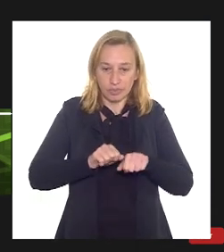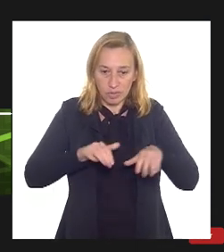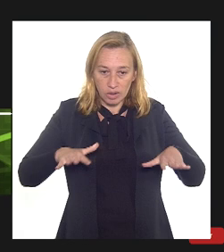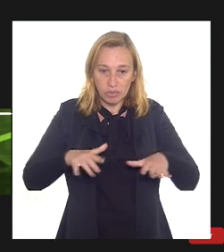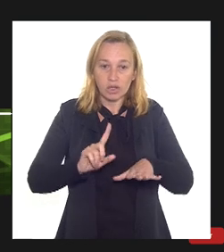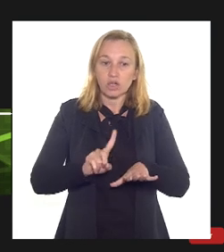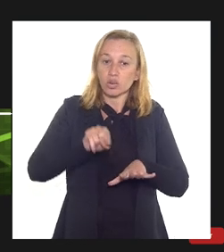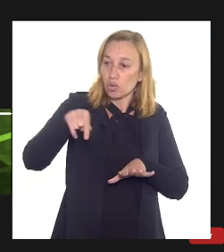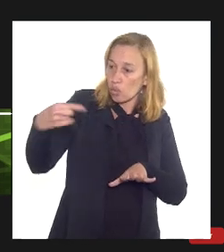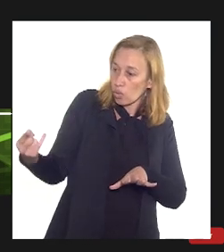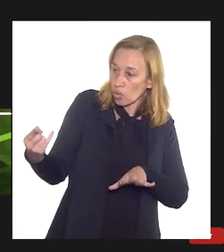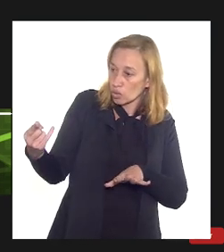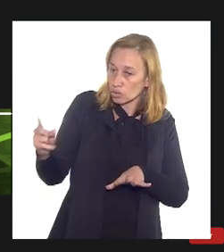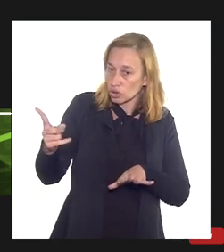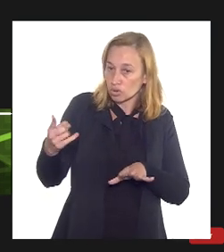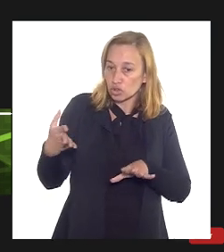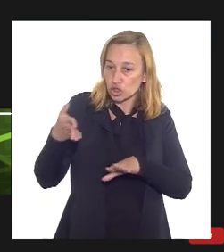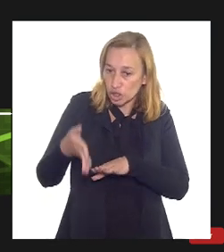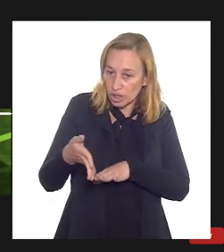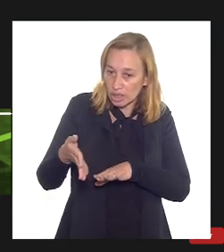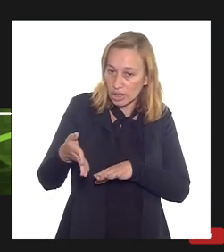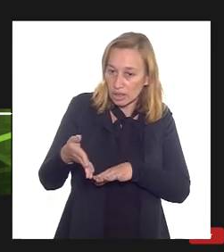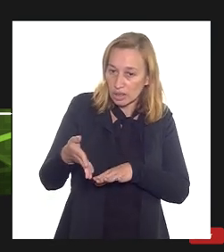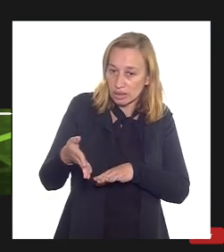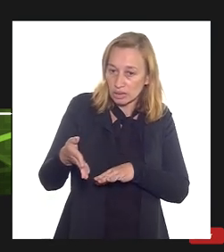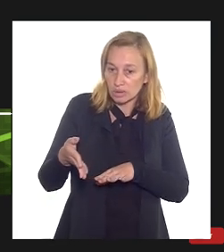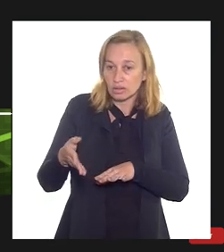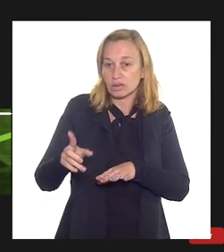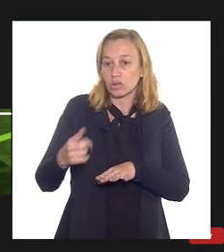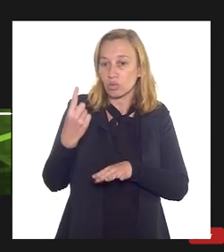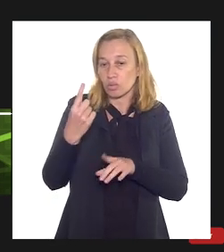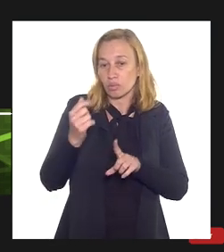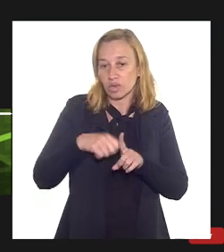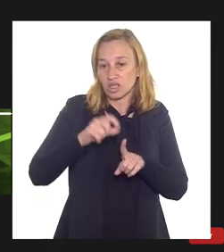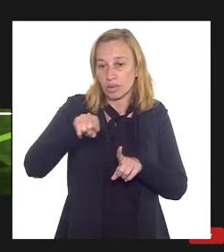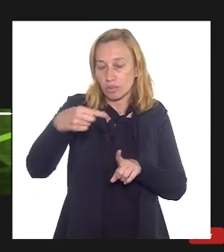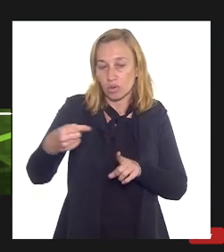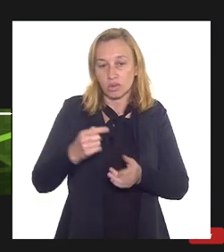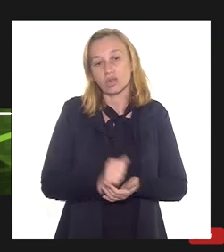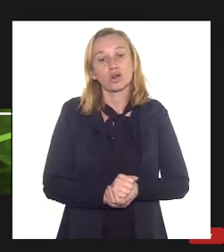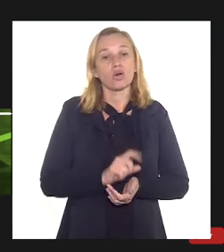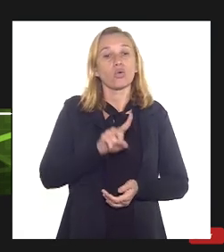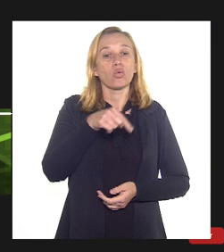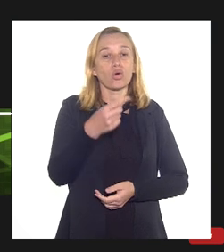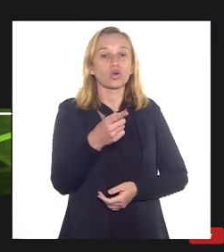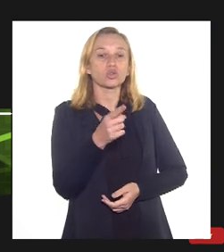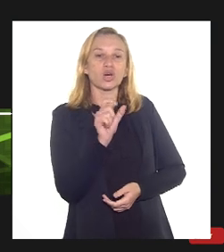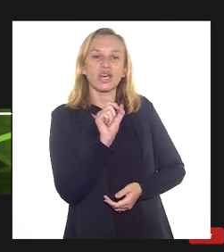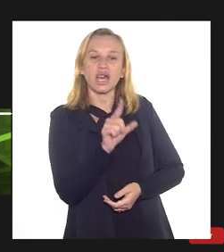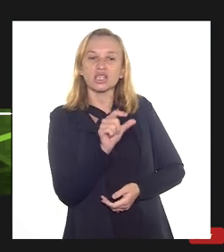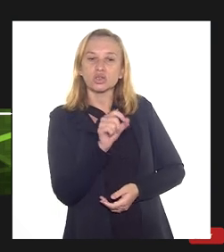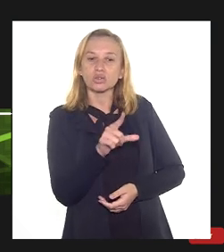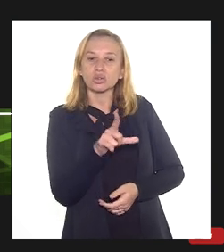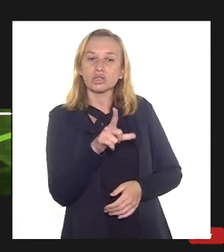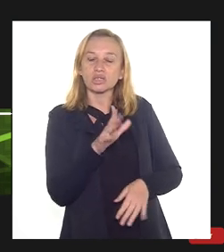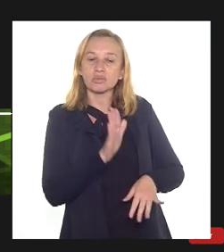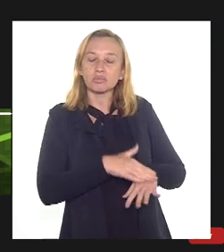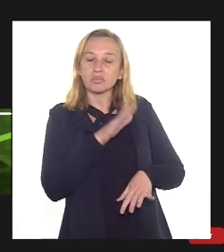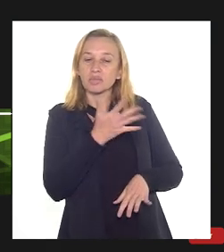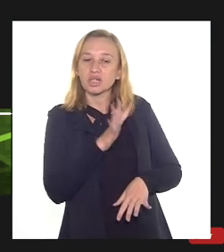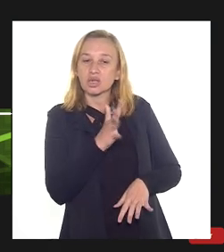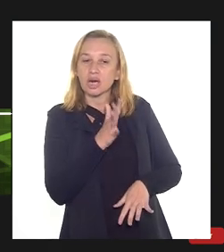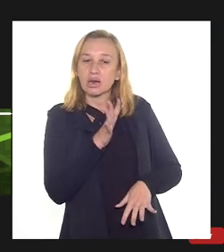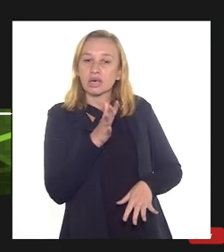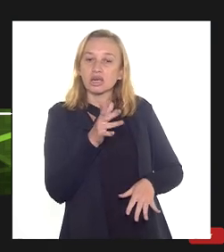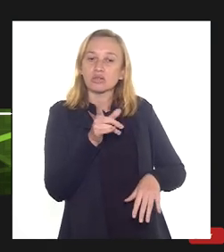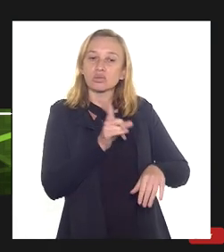Enquanto o outro duto não entra, ele vai entrar alguns meses depois. O outro duto em azul só tem mais ou menos a estimativa